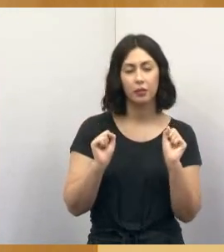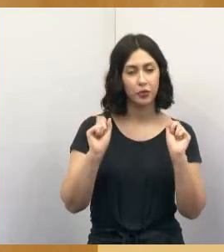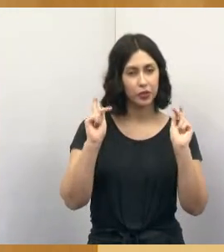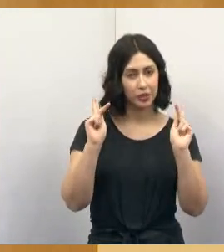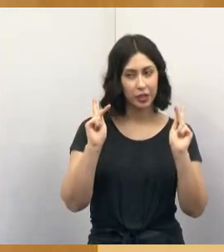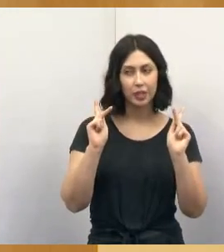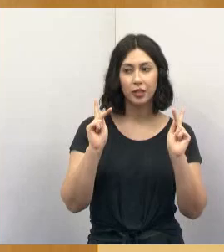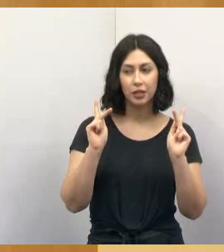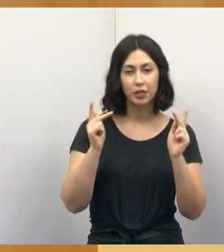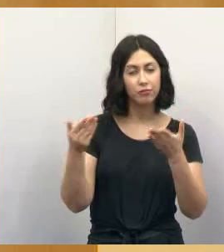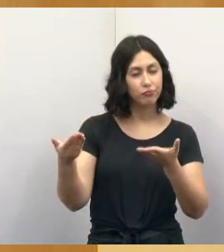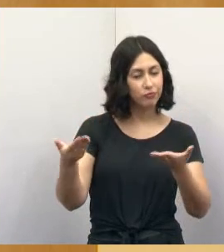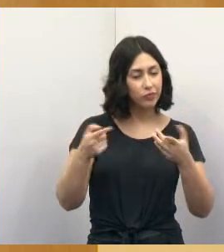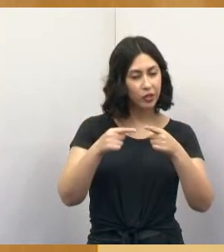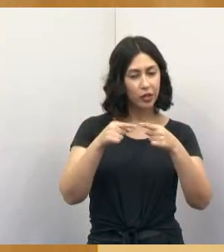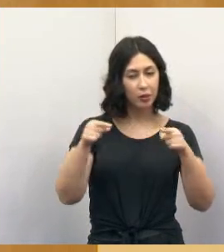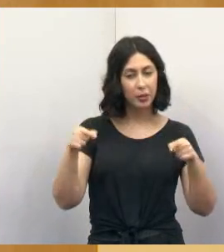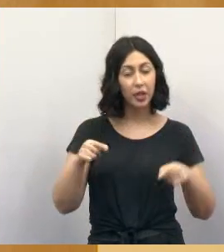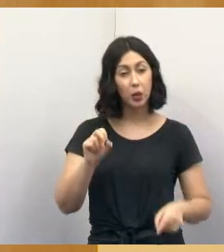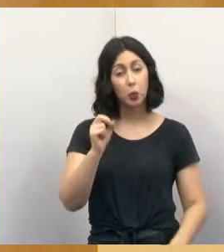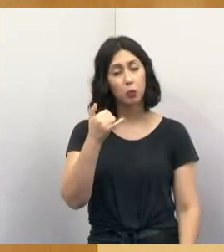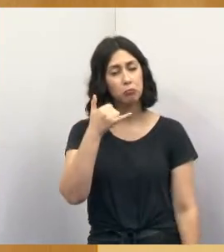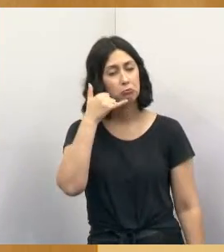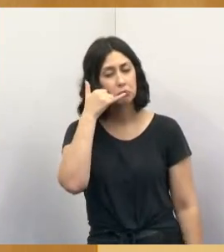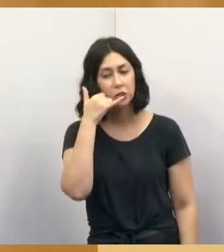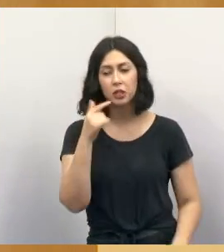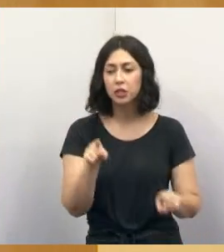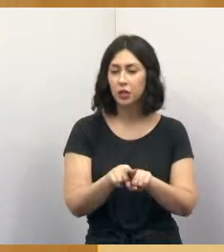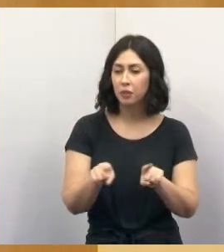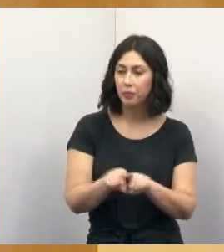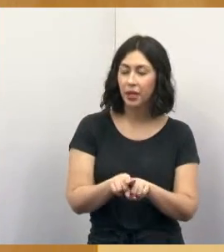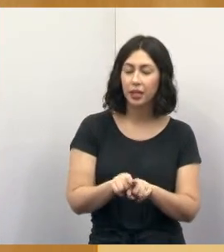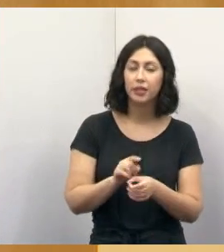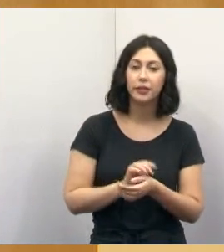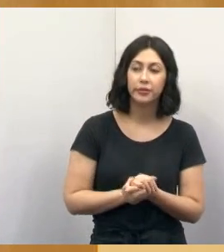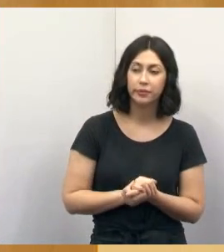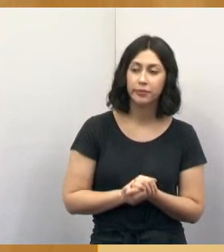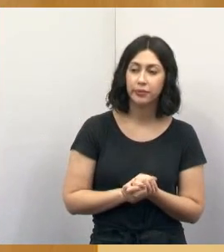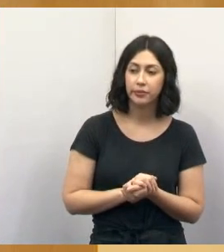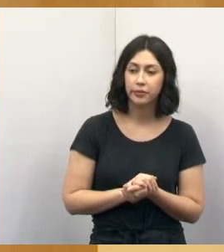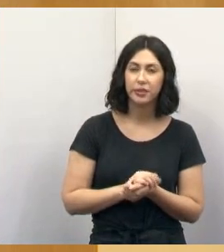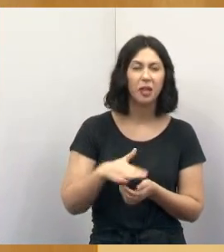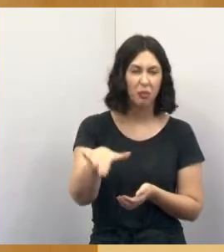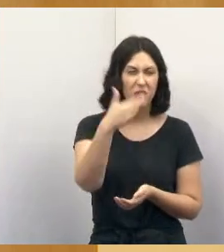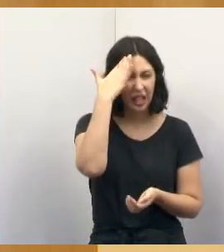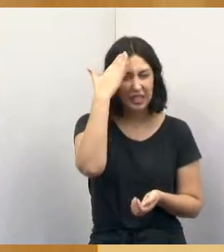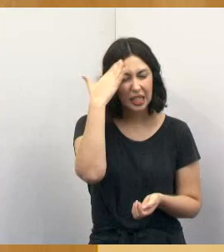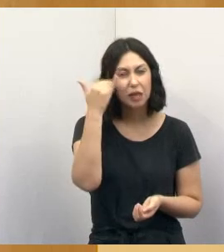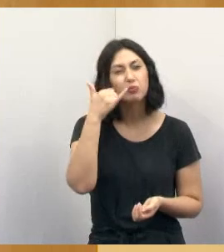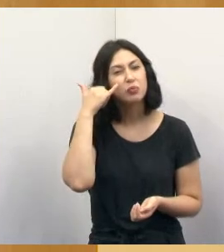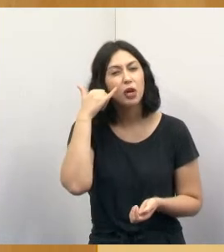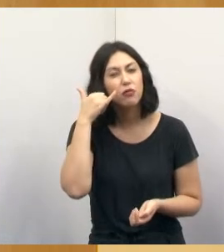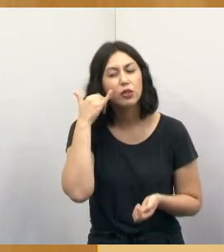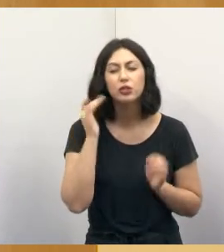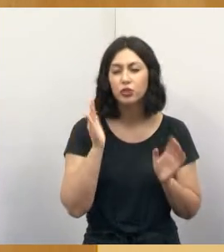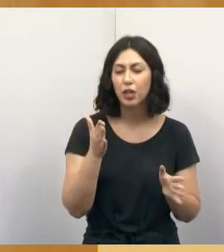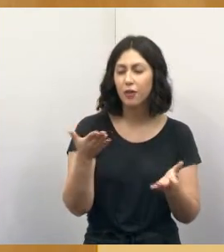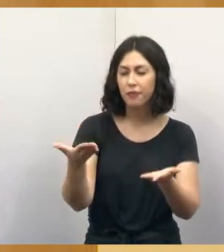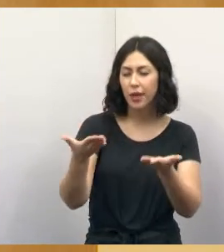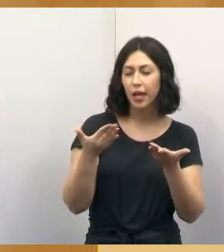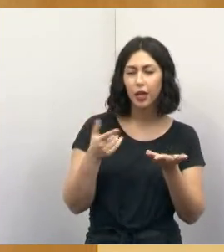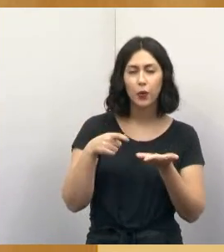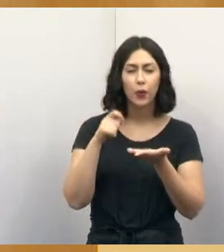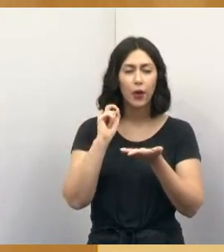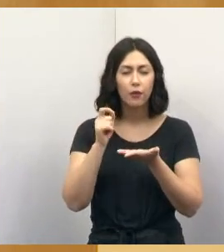Tá bom? Vem até o gabinete, ou ligue, também não vou colocar o telefone aí, mas a maioria das pessoas já sabe o meu telefone. Vem tomar um